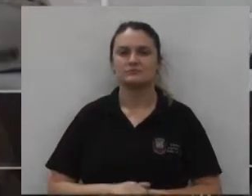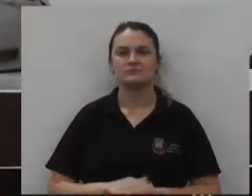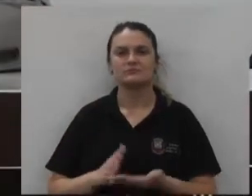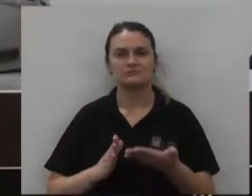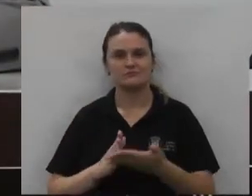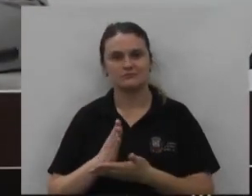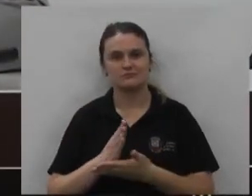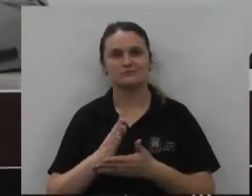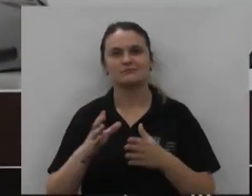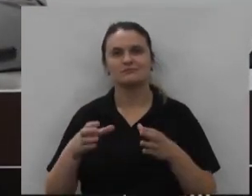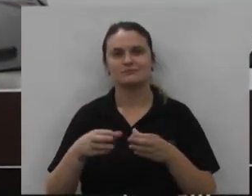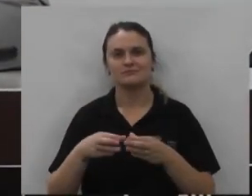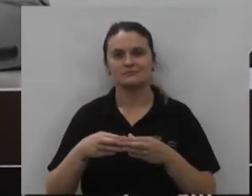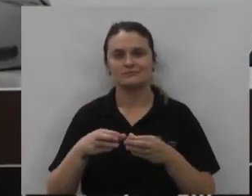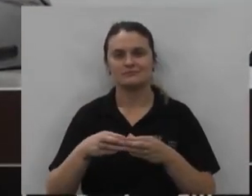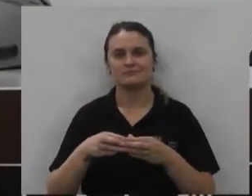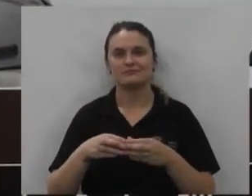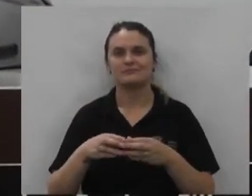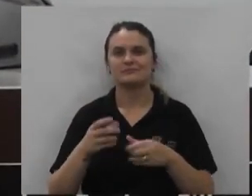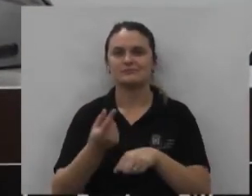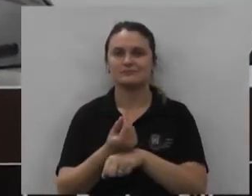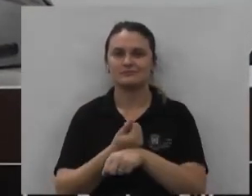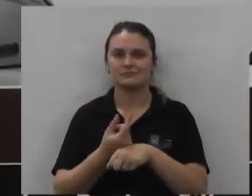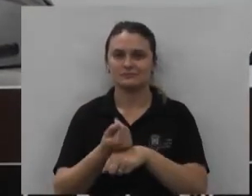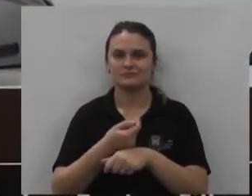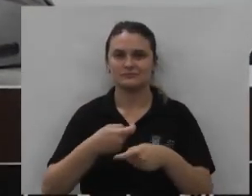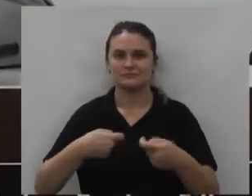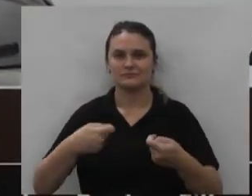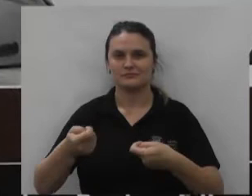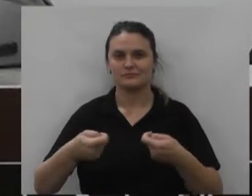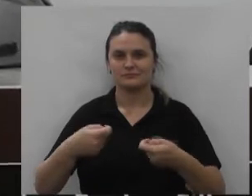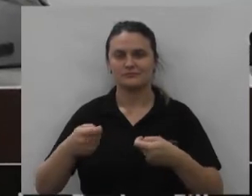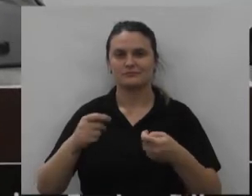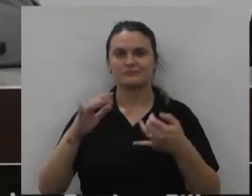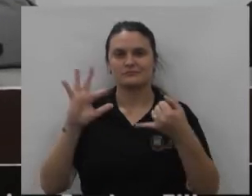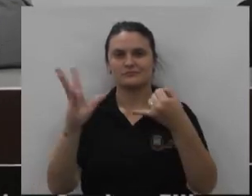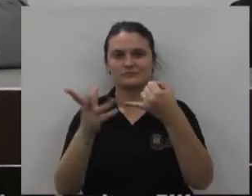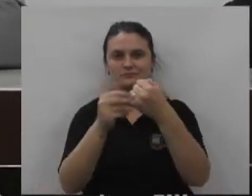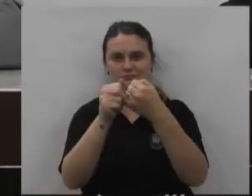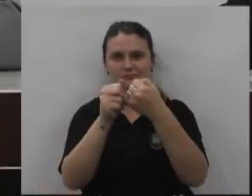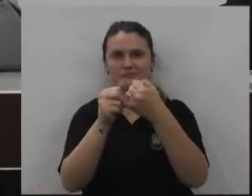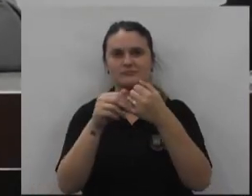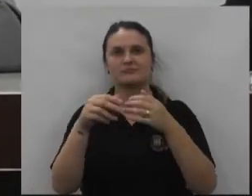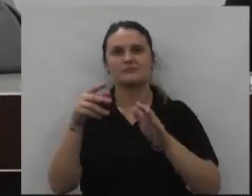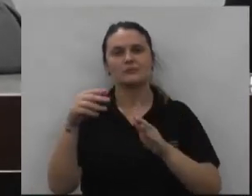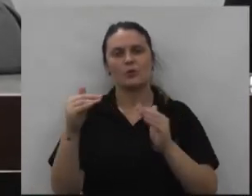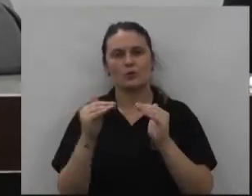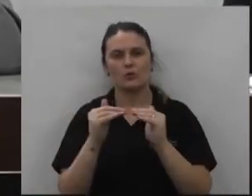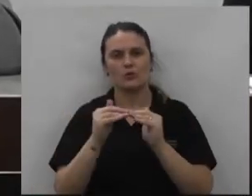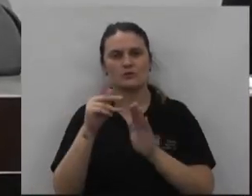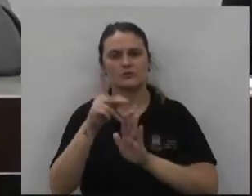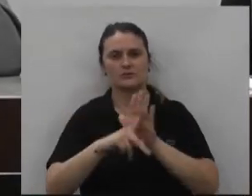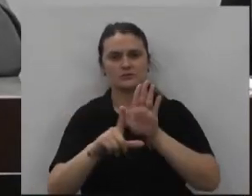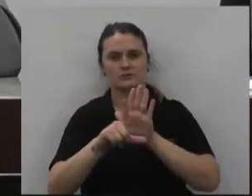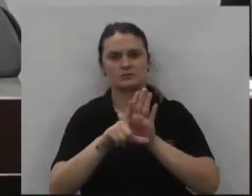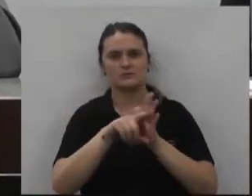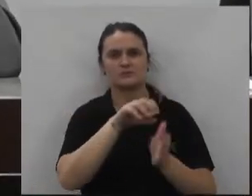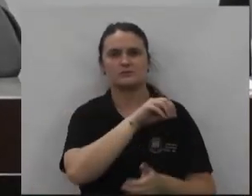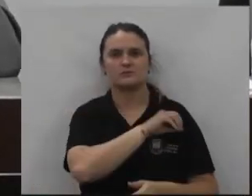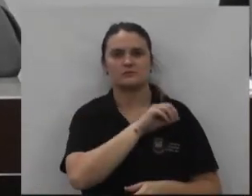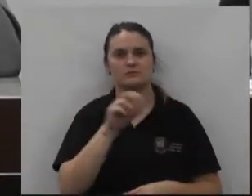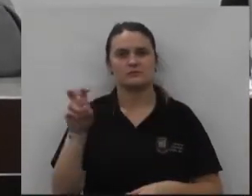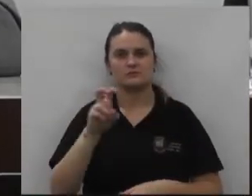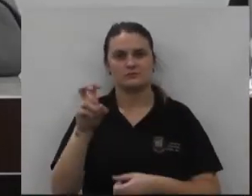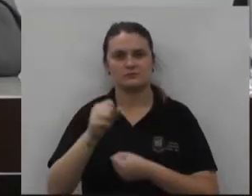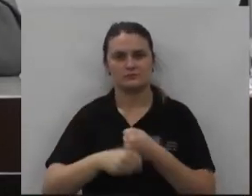aprovado para ser fundamentado da comissão de finanças orçamento e patrimônio que é favorável ao projeto de lei ordinária número